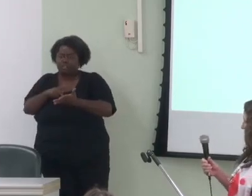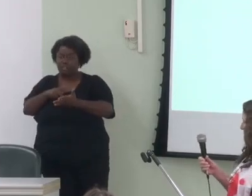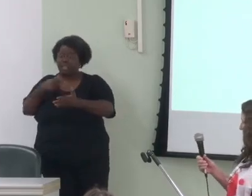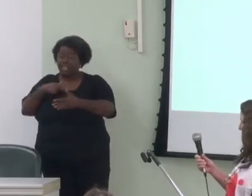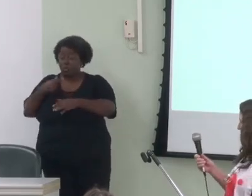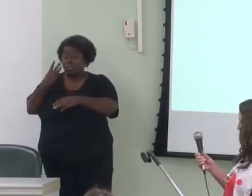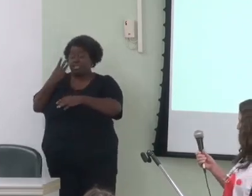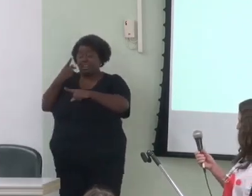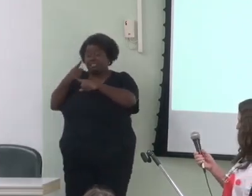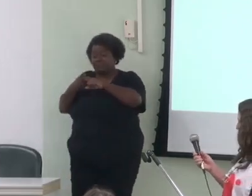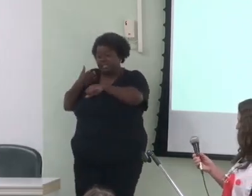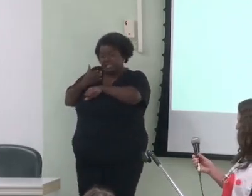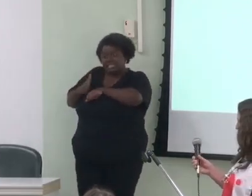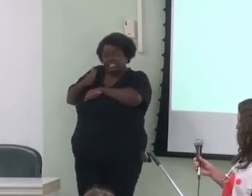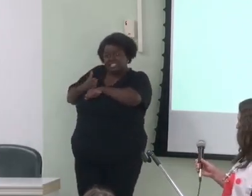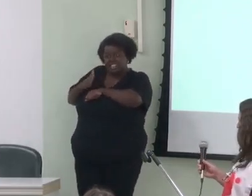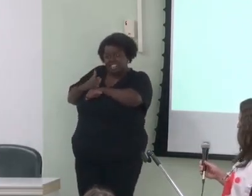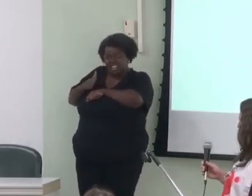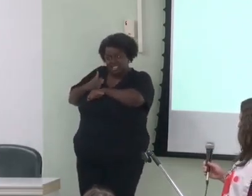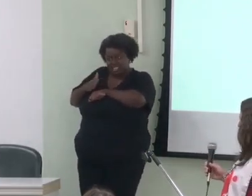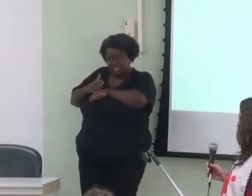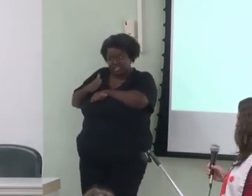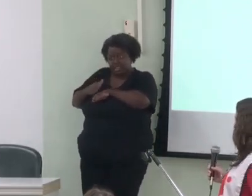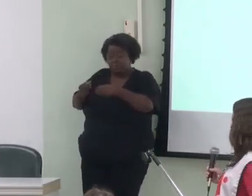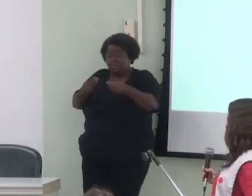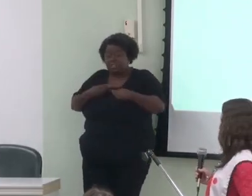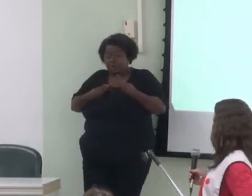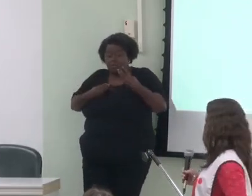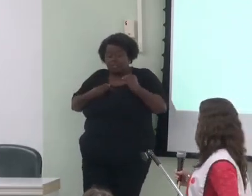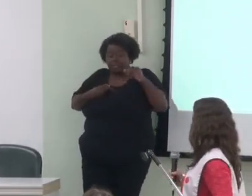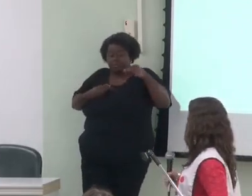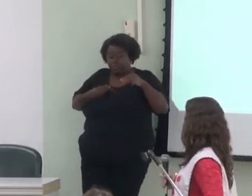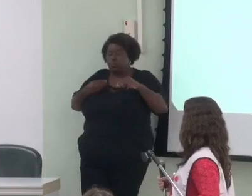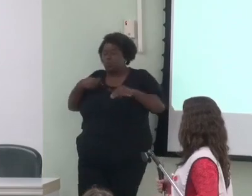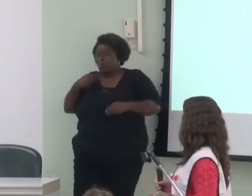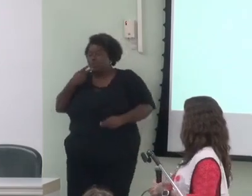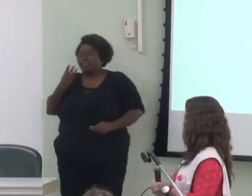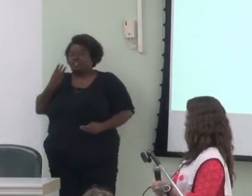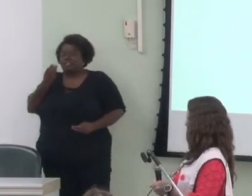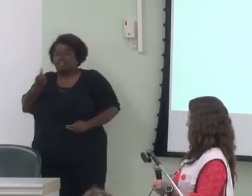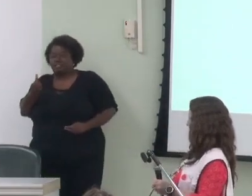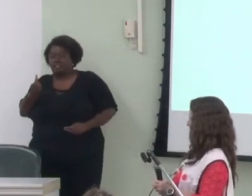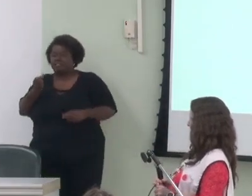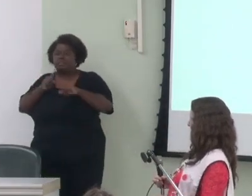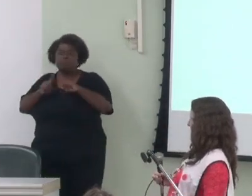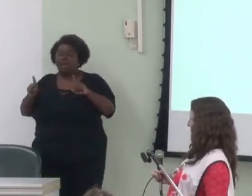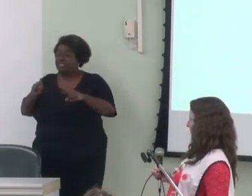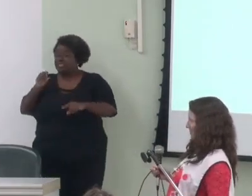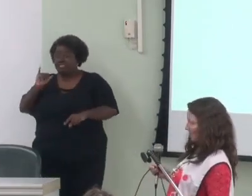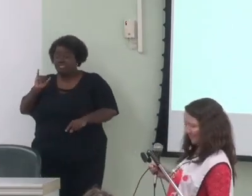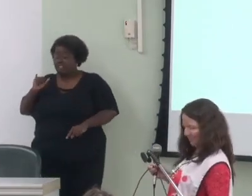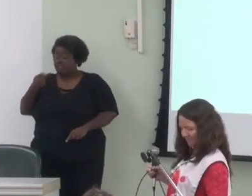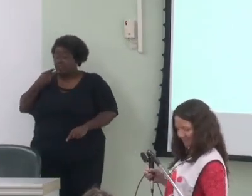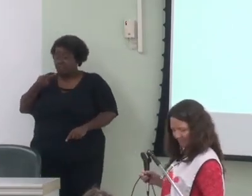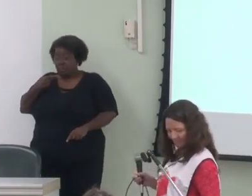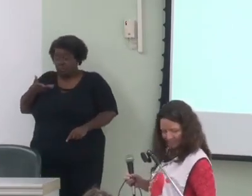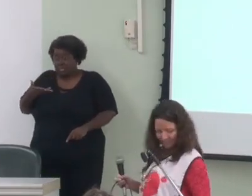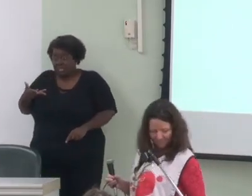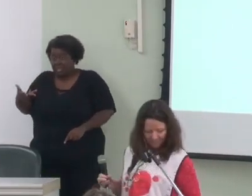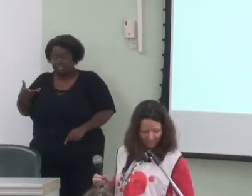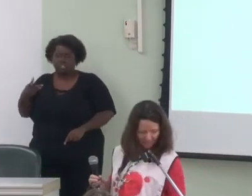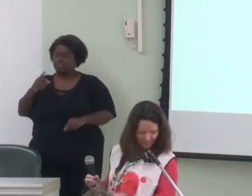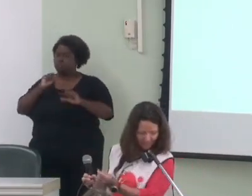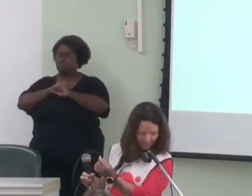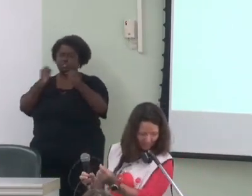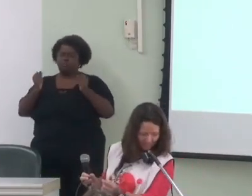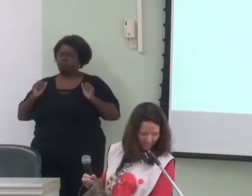vezes, me deram 35 minutos e falei em 36, mas numa velocidade que jamais eles dariam conta. Então, o meu erro, e acho